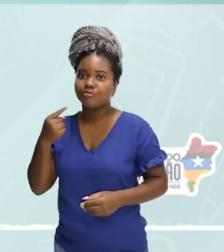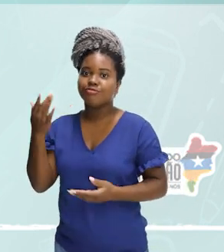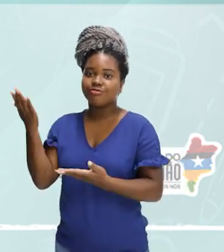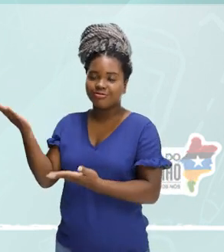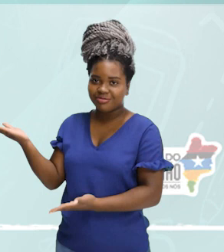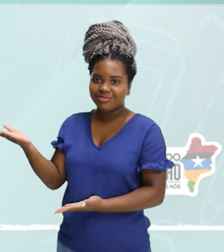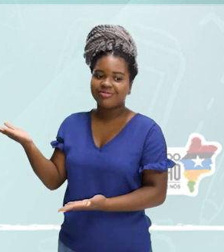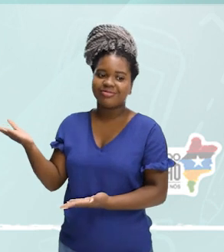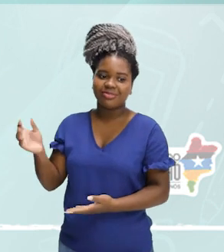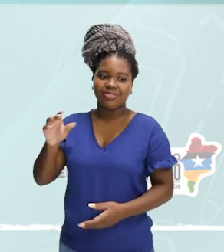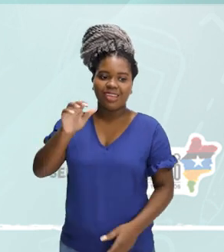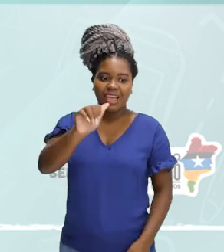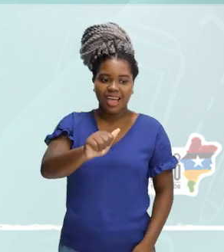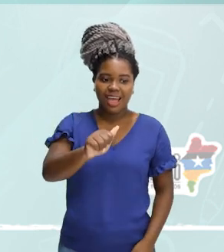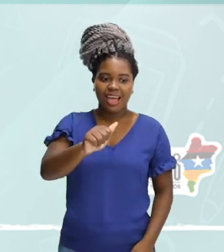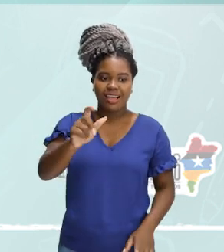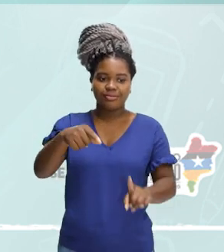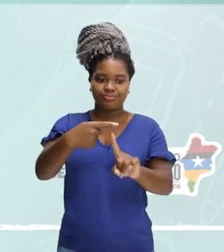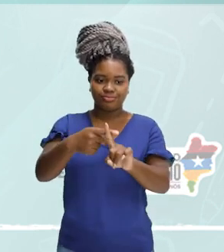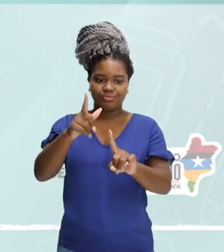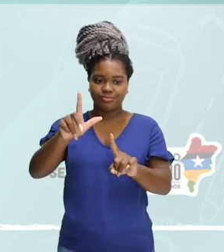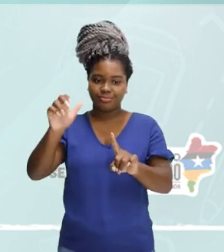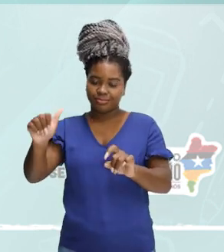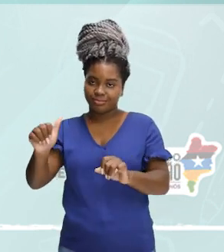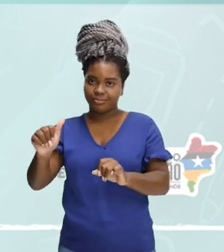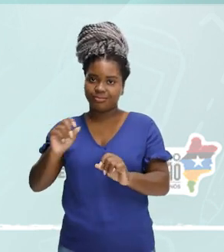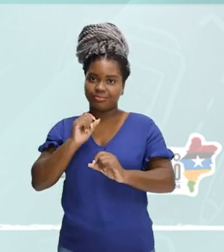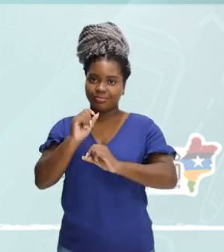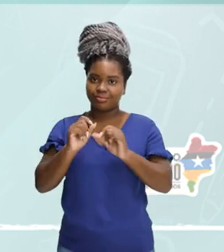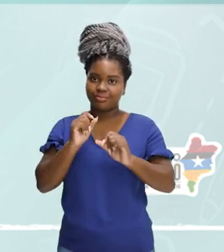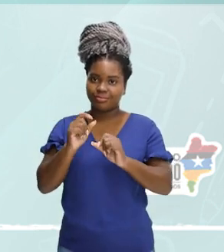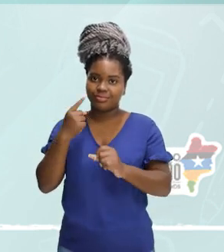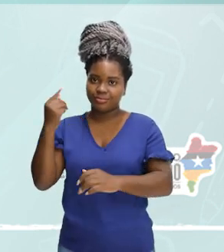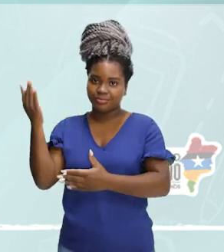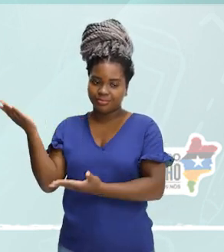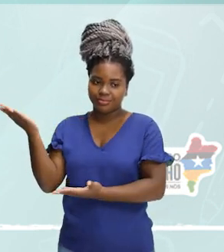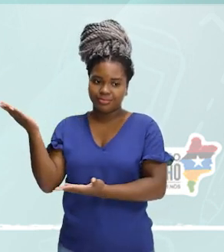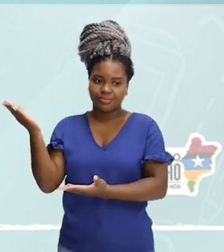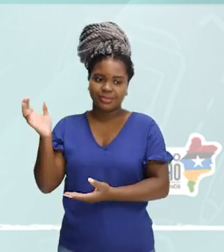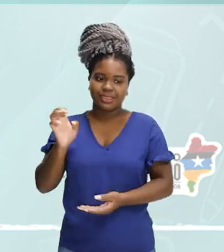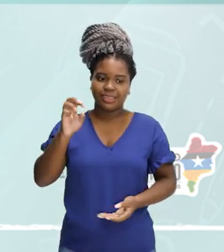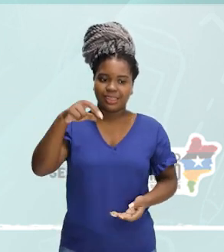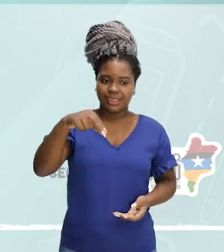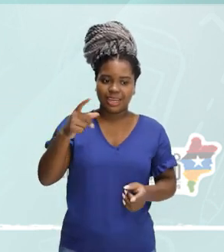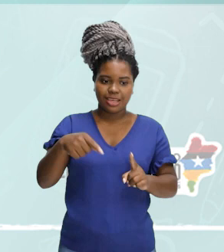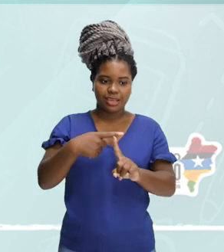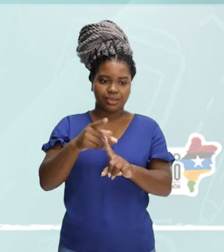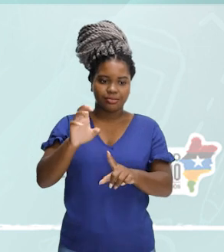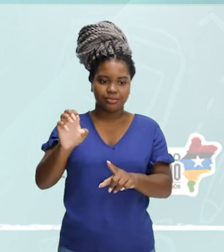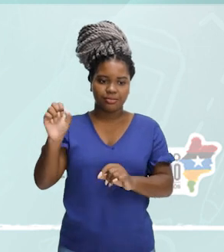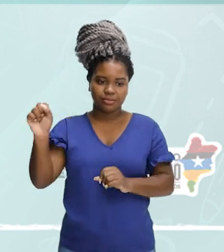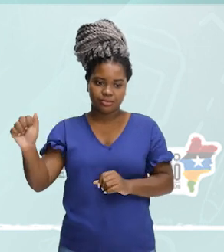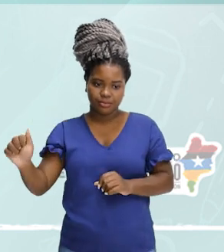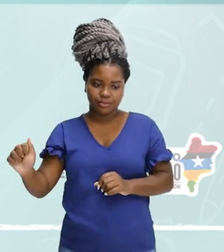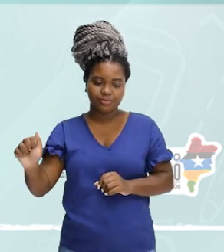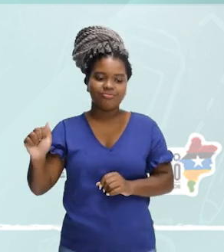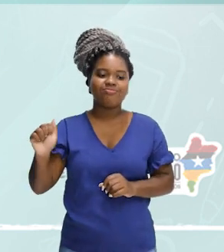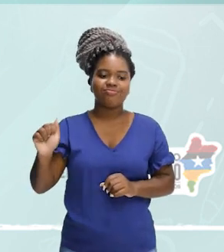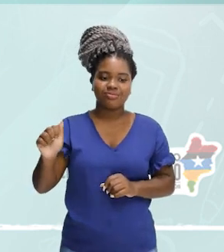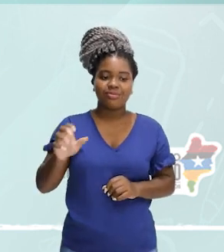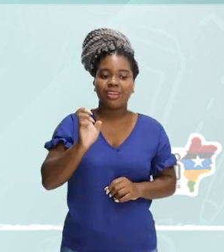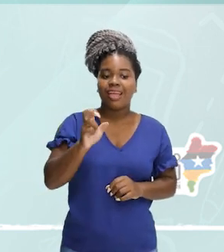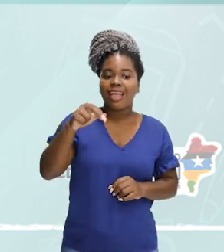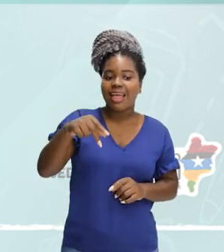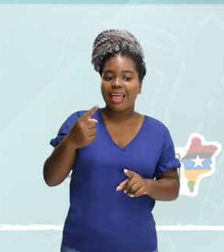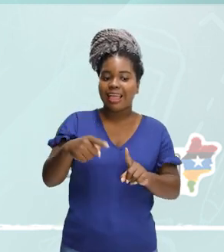Então, a lá, a mais lá, a lá. En mais essa, nessa. En mais esses,